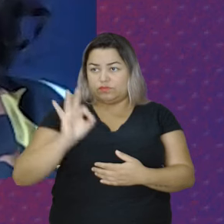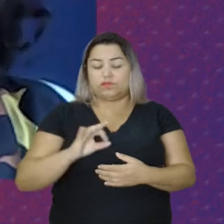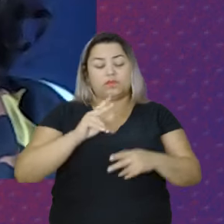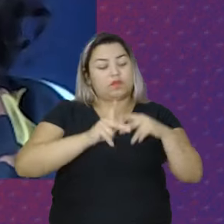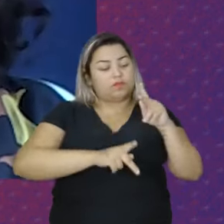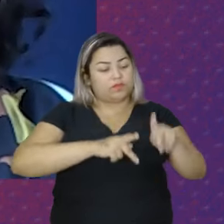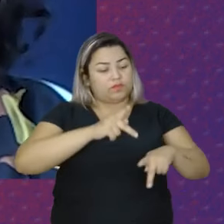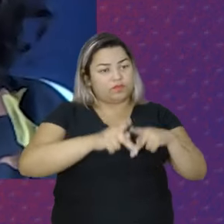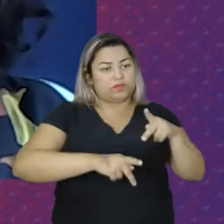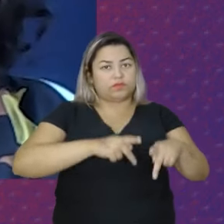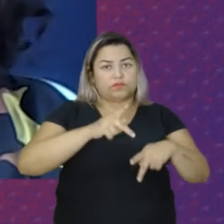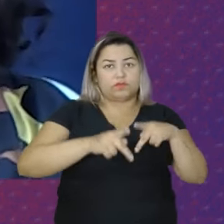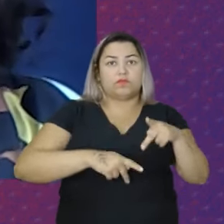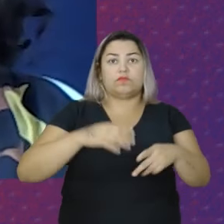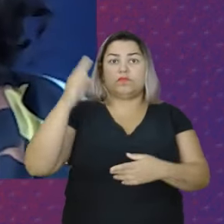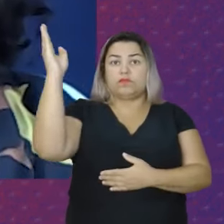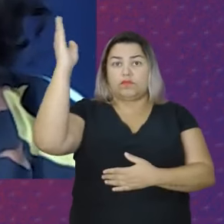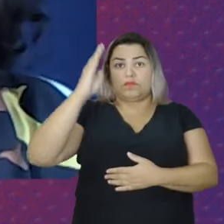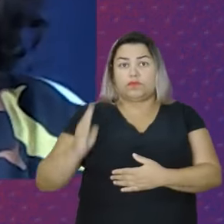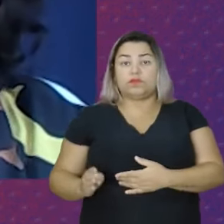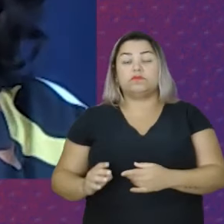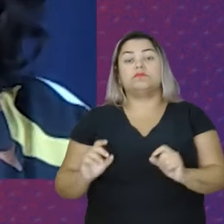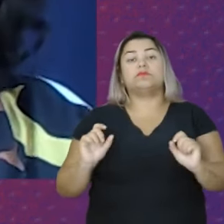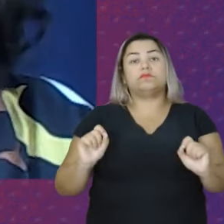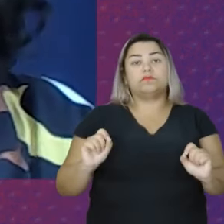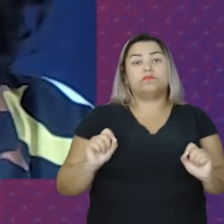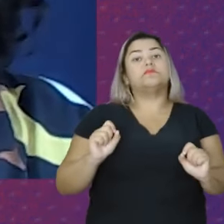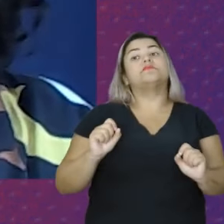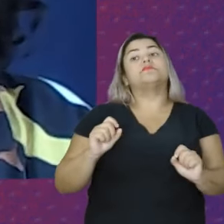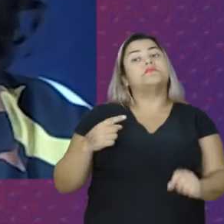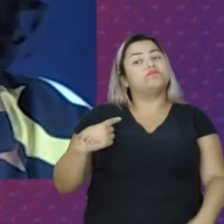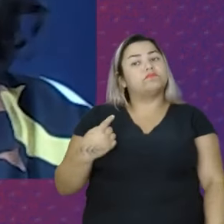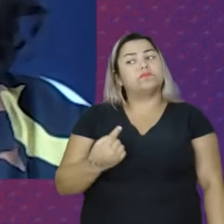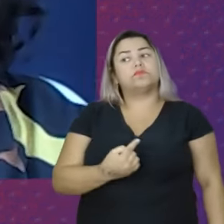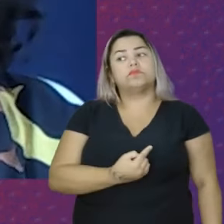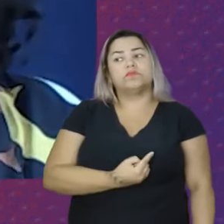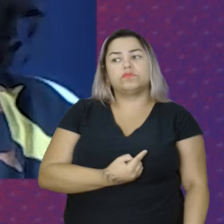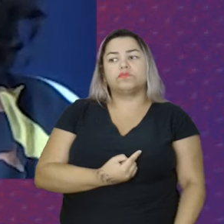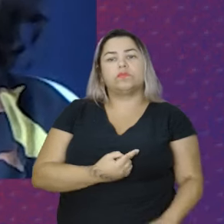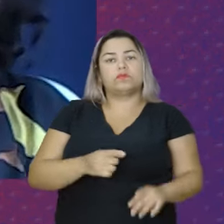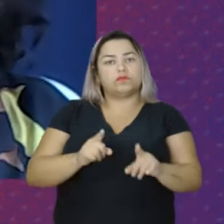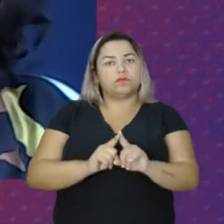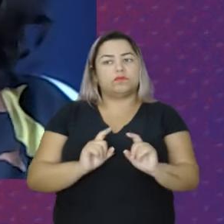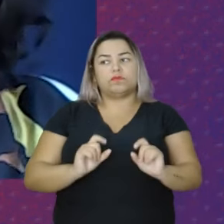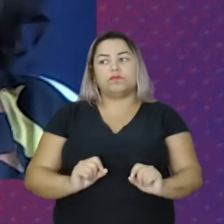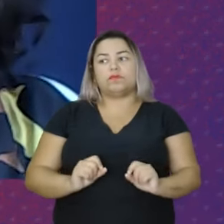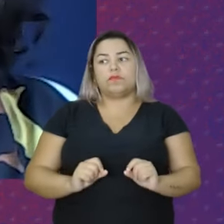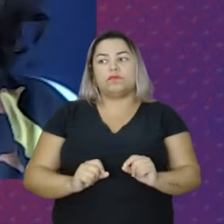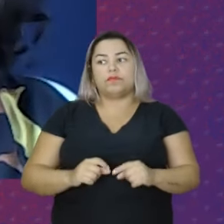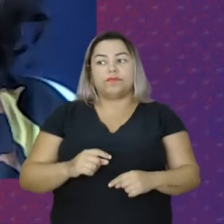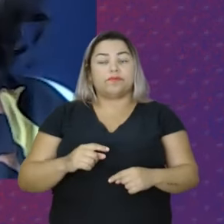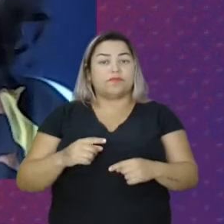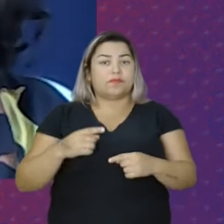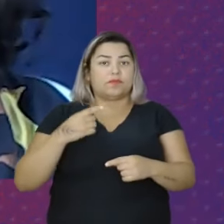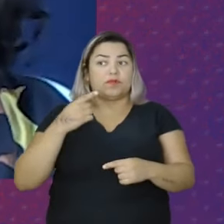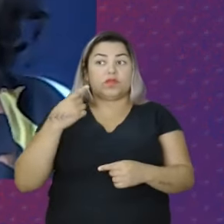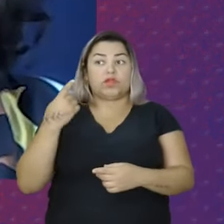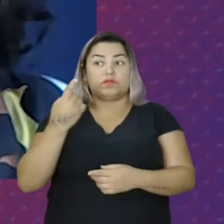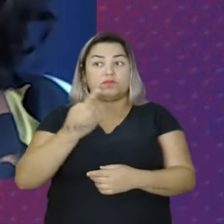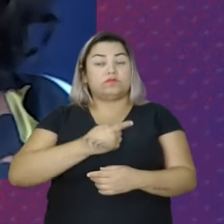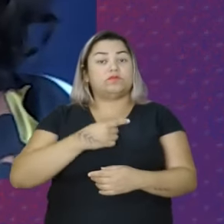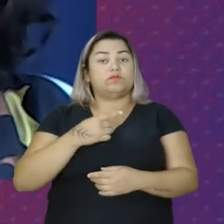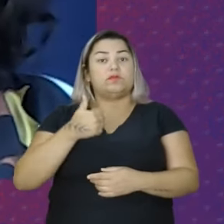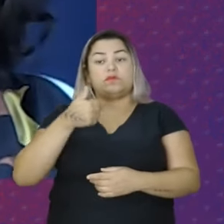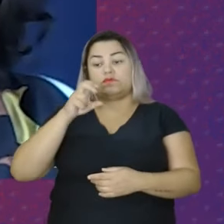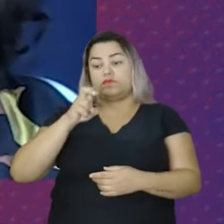população brasileira E se nós nos reportarmos Aos parlamentos Não chegamos nem a